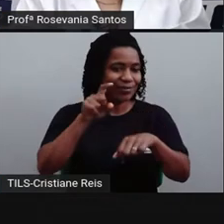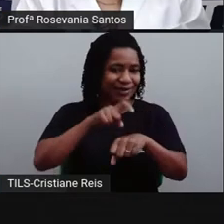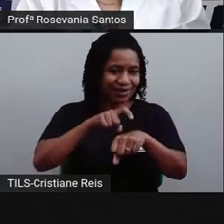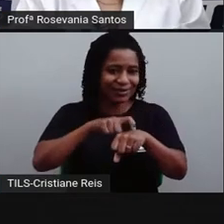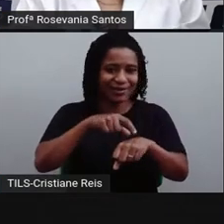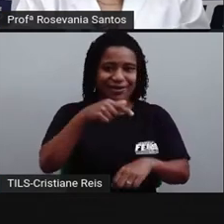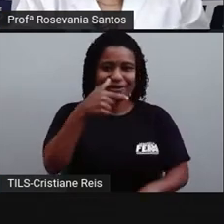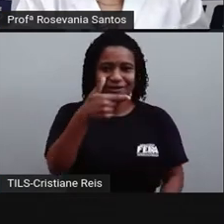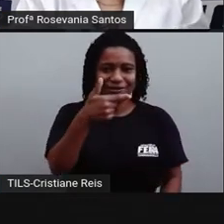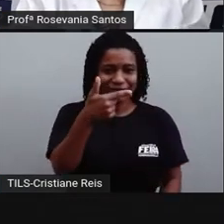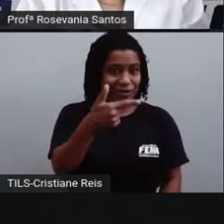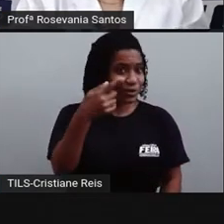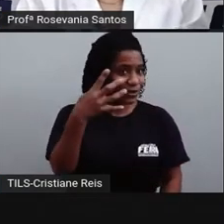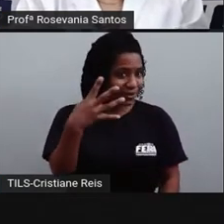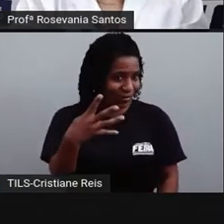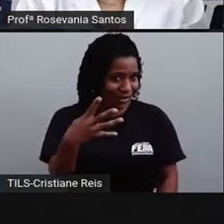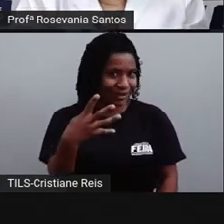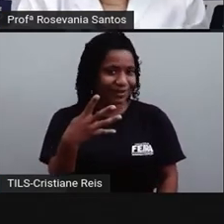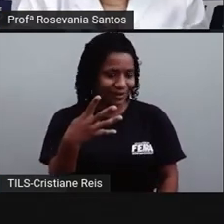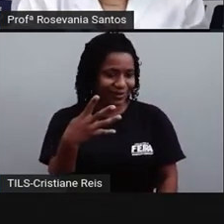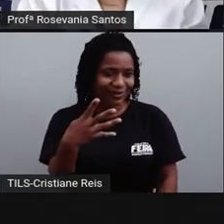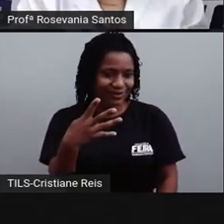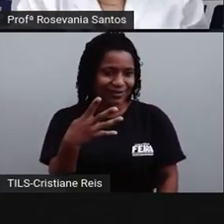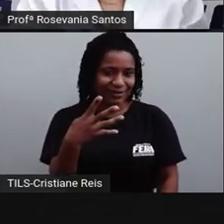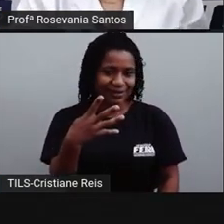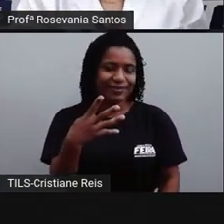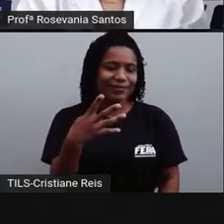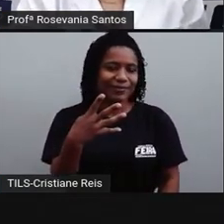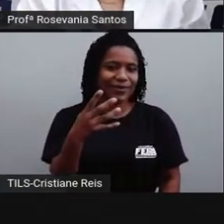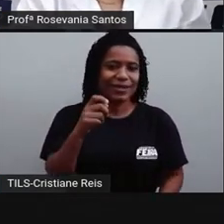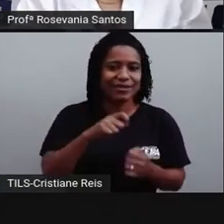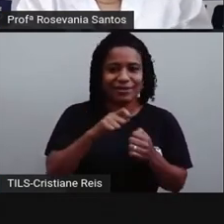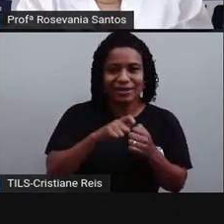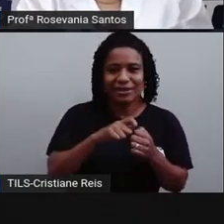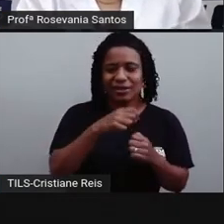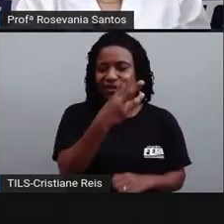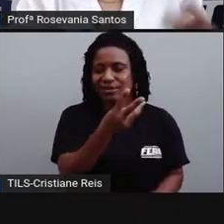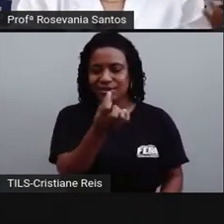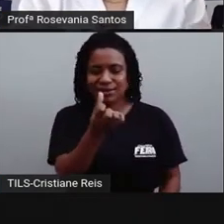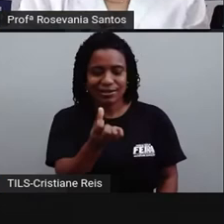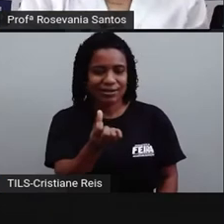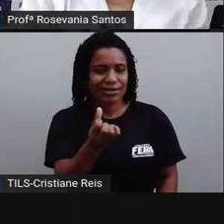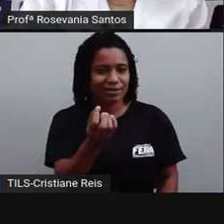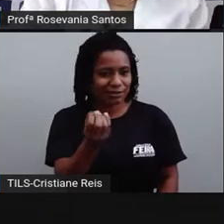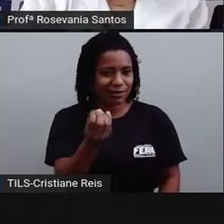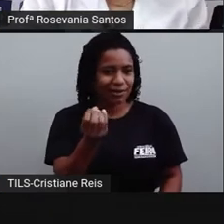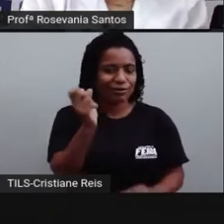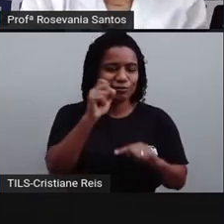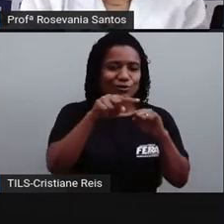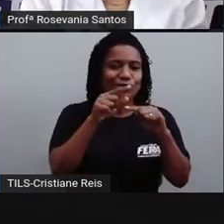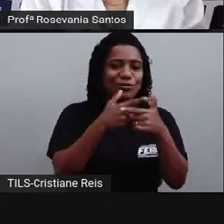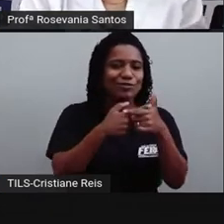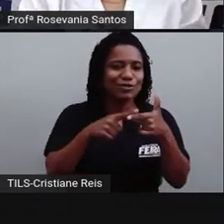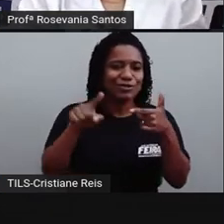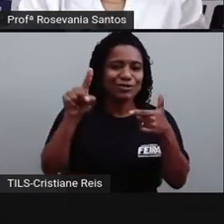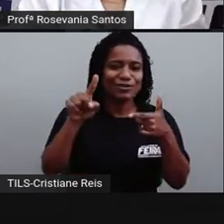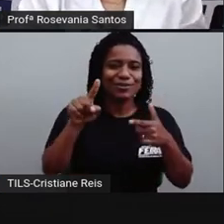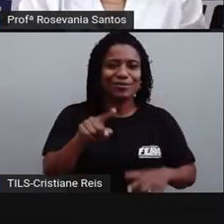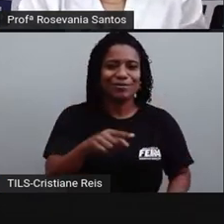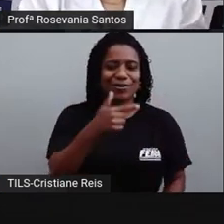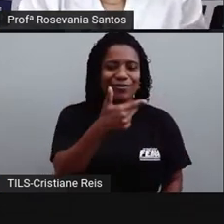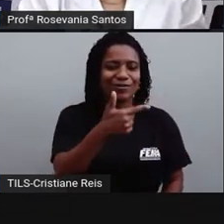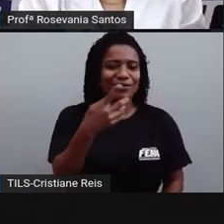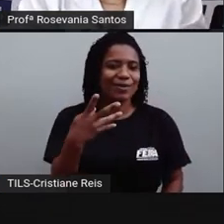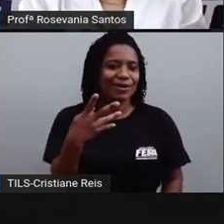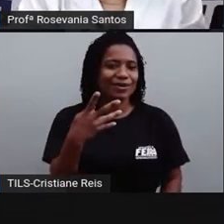aproximadamente para chegar até aqui, que são 24 horas, 360 dividido por 24, igual